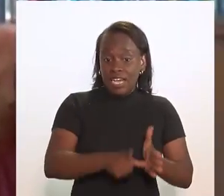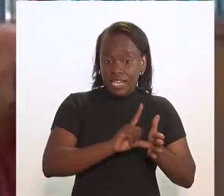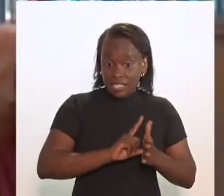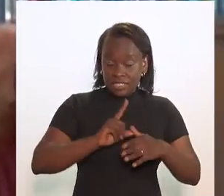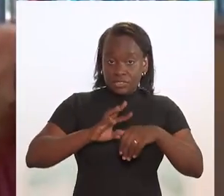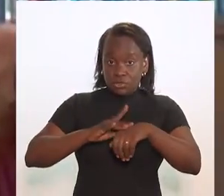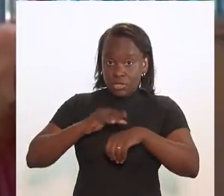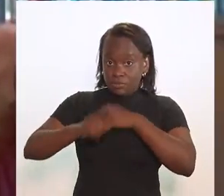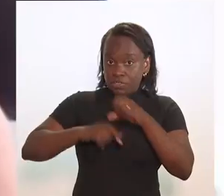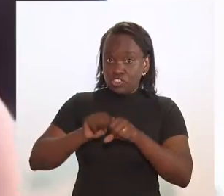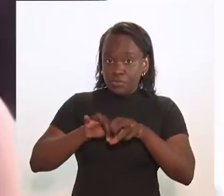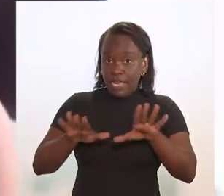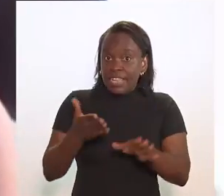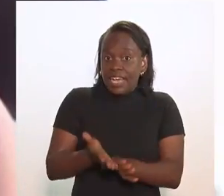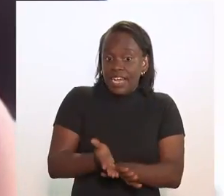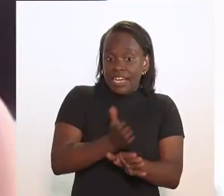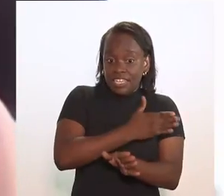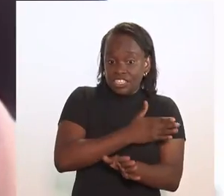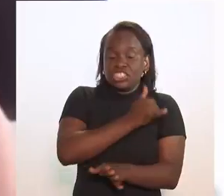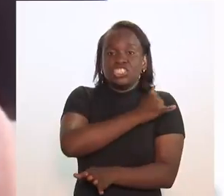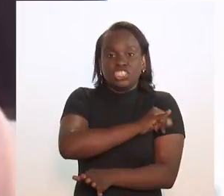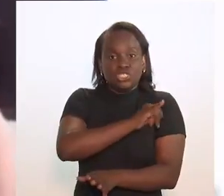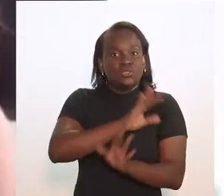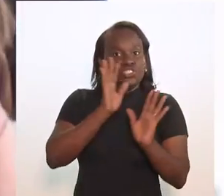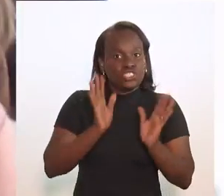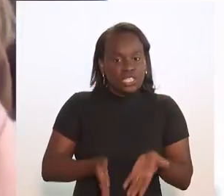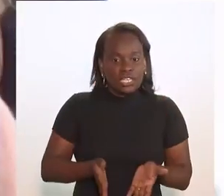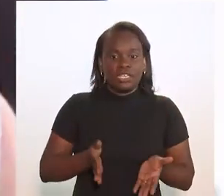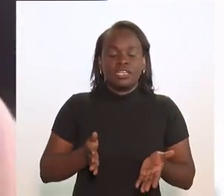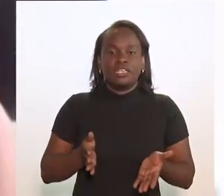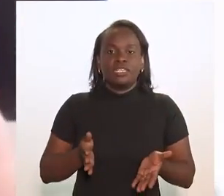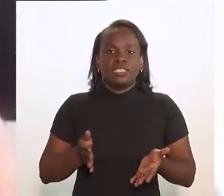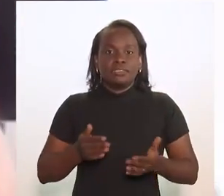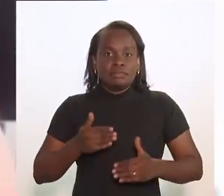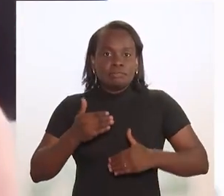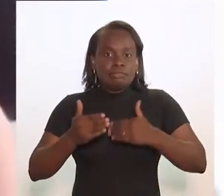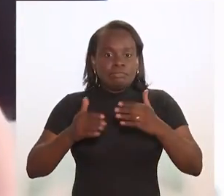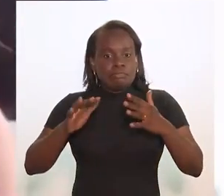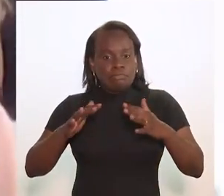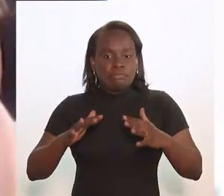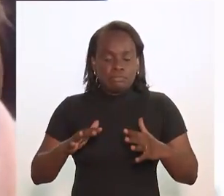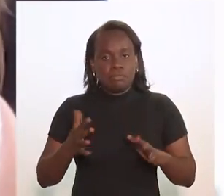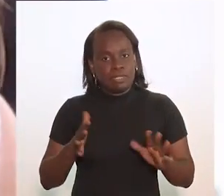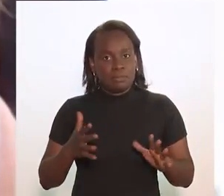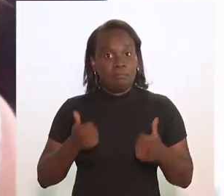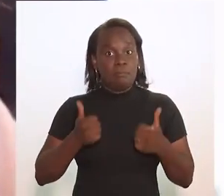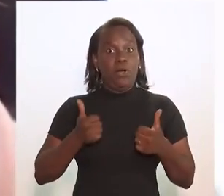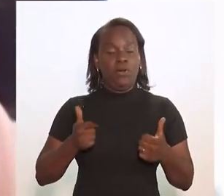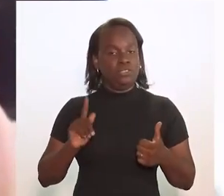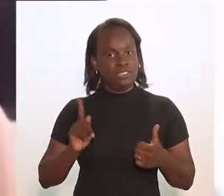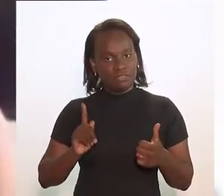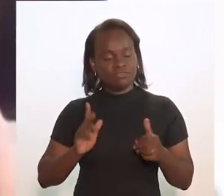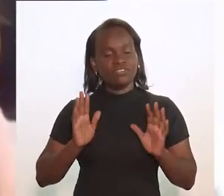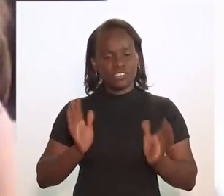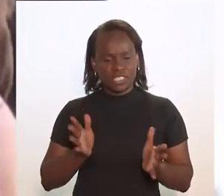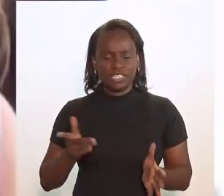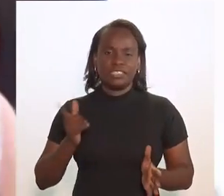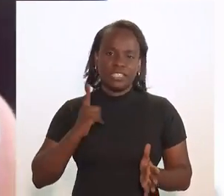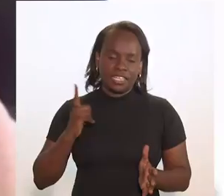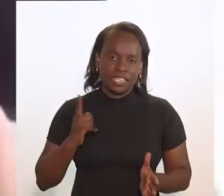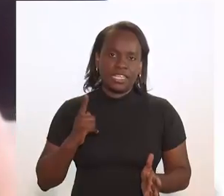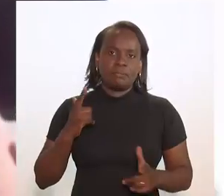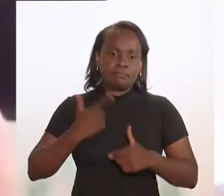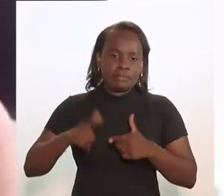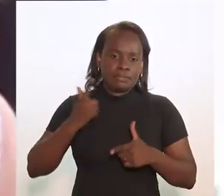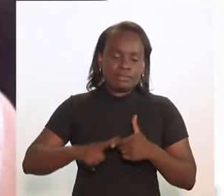desse período de pandemia, o Rio de Janeiro já não vinha numa situação confortável, né? A gente já vinha